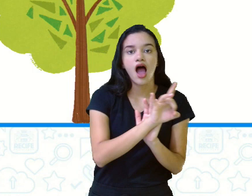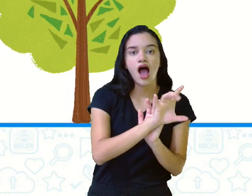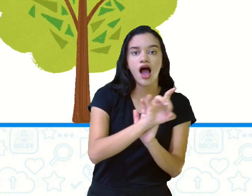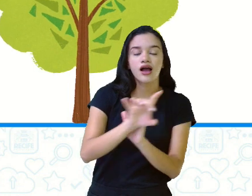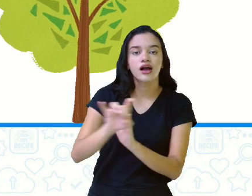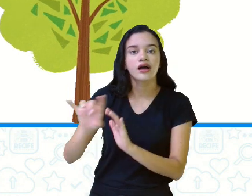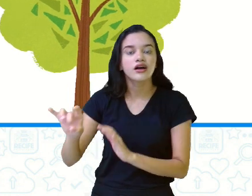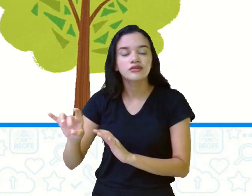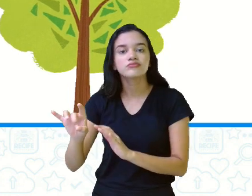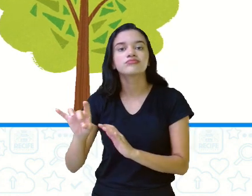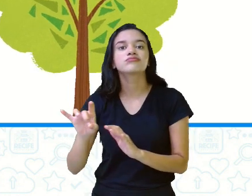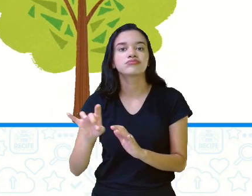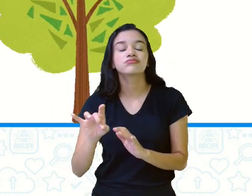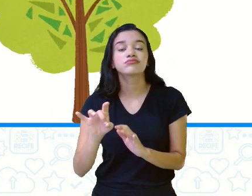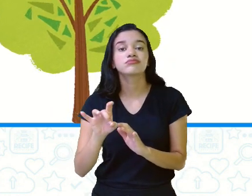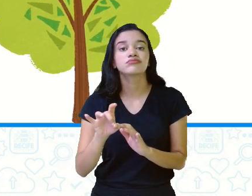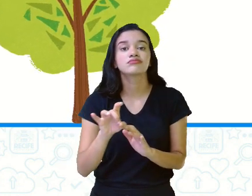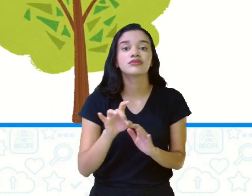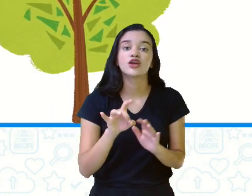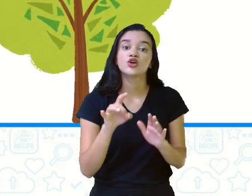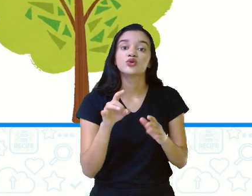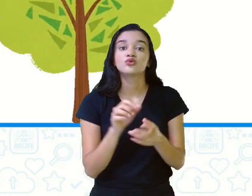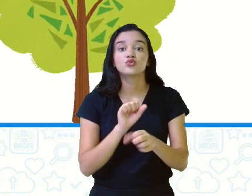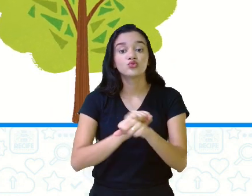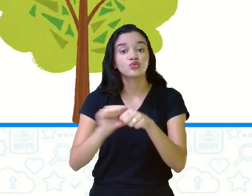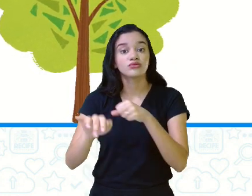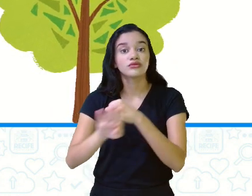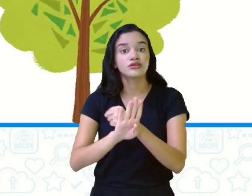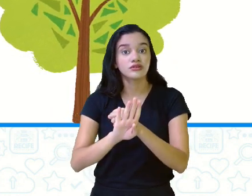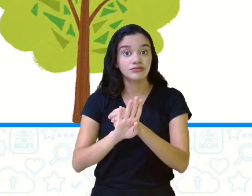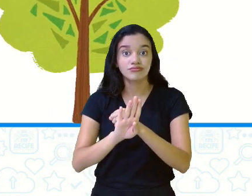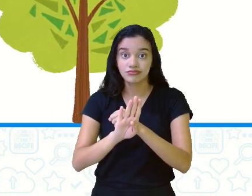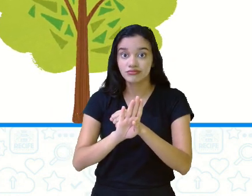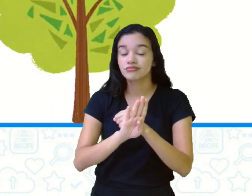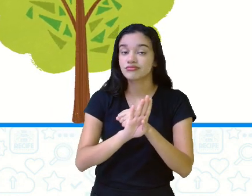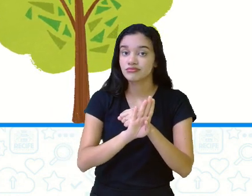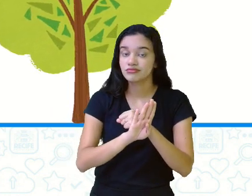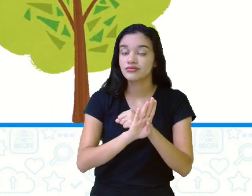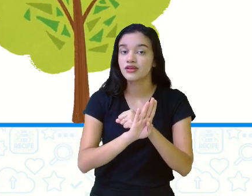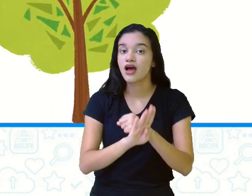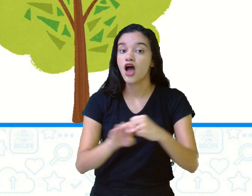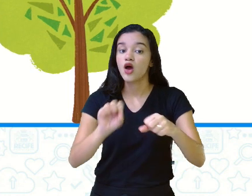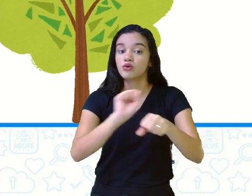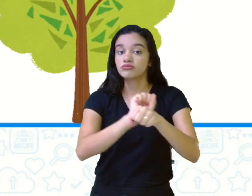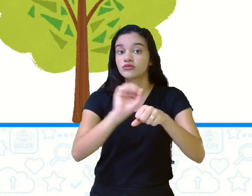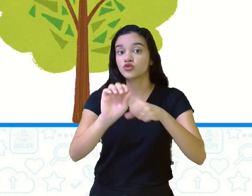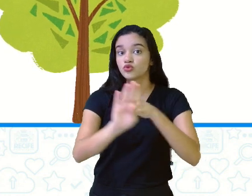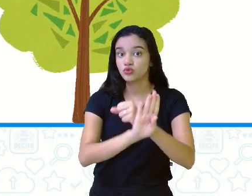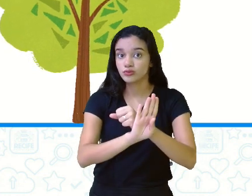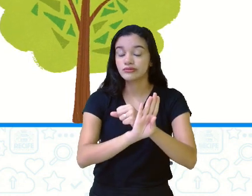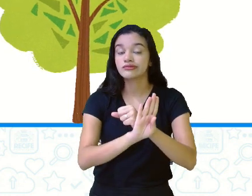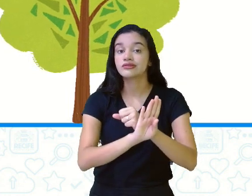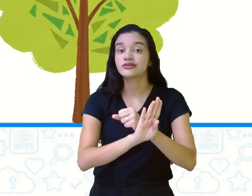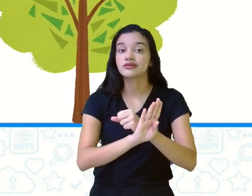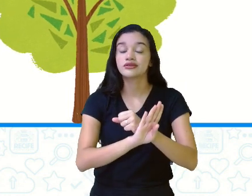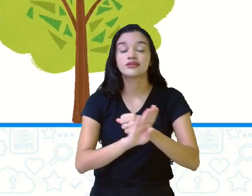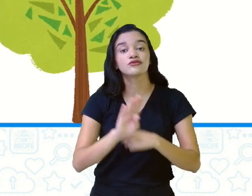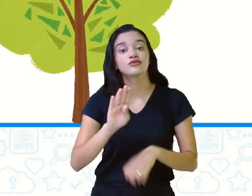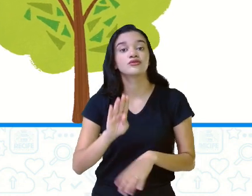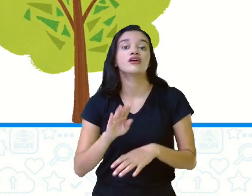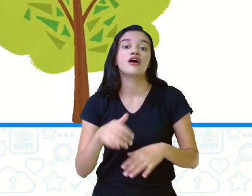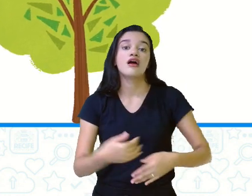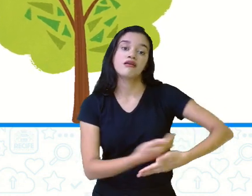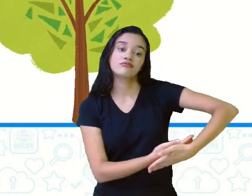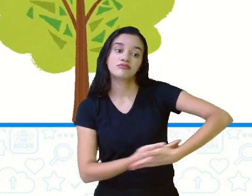um dos substantivos? Os substantivos filhote e